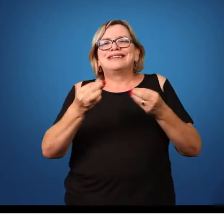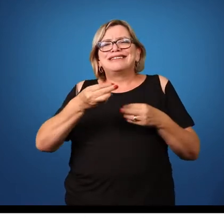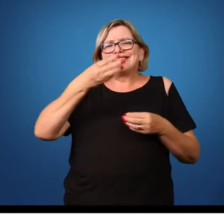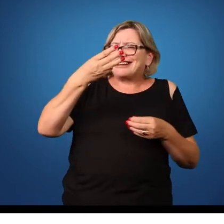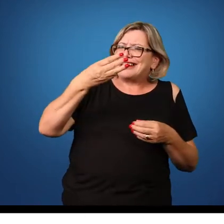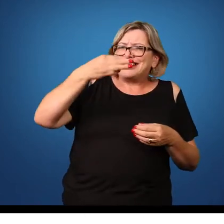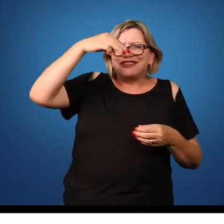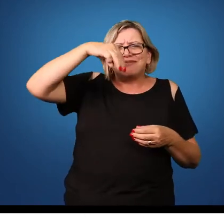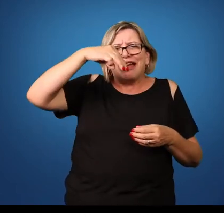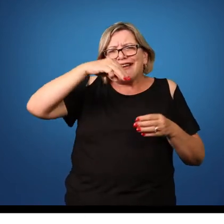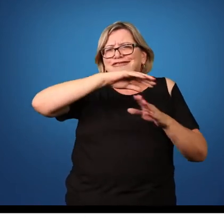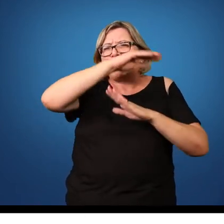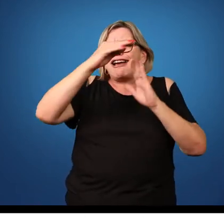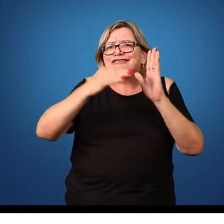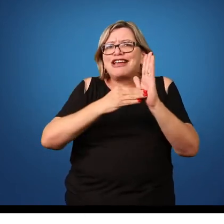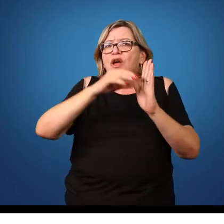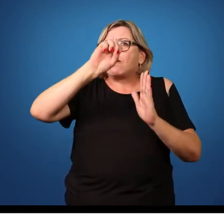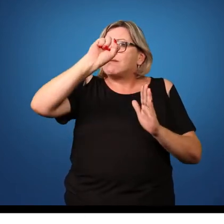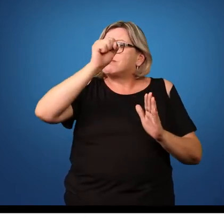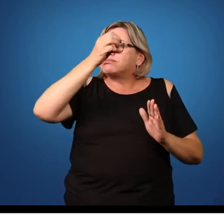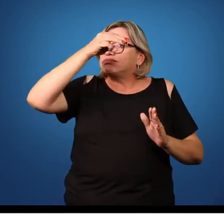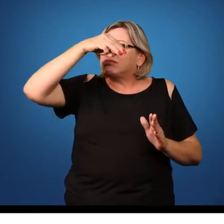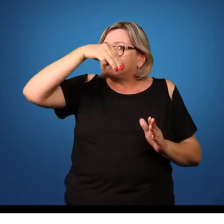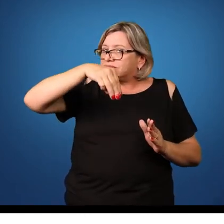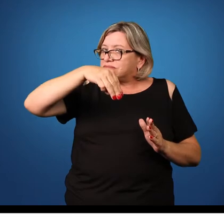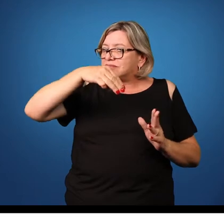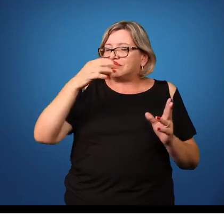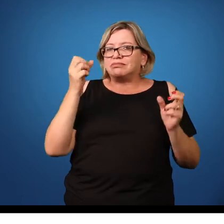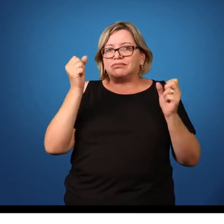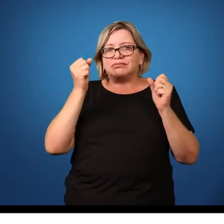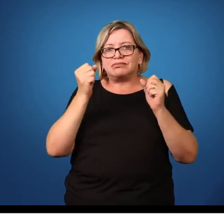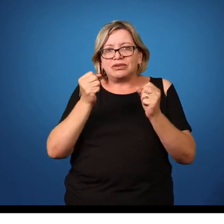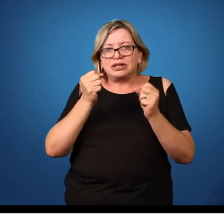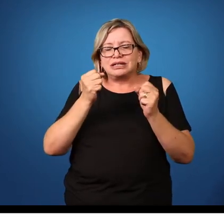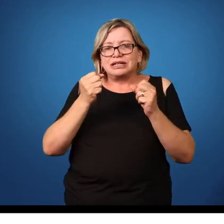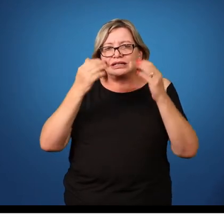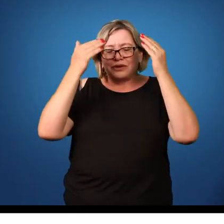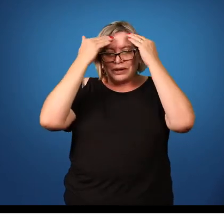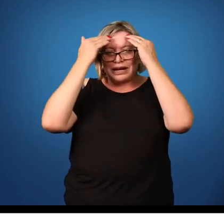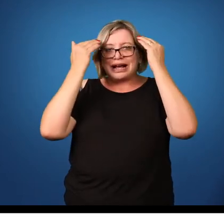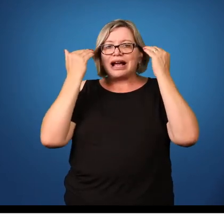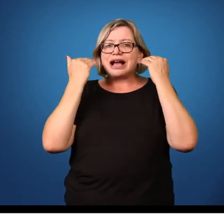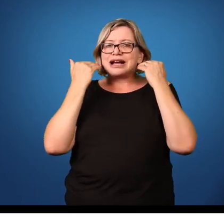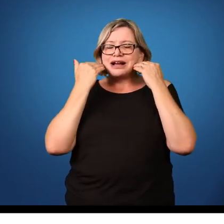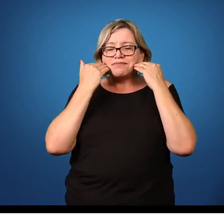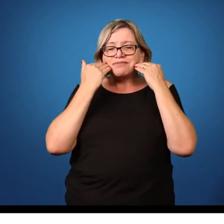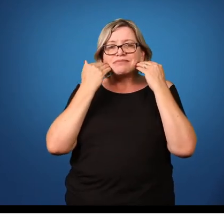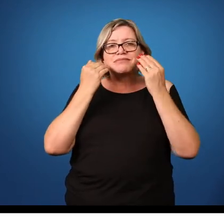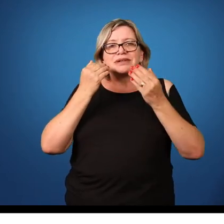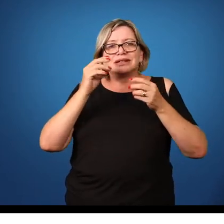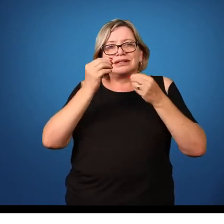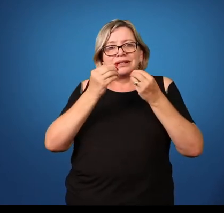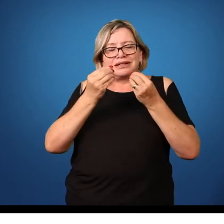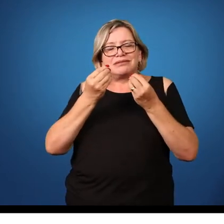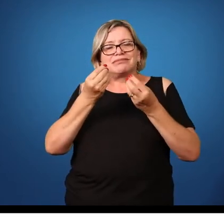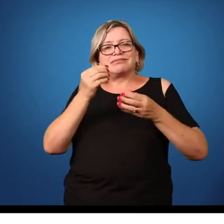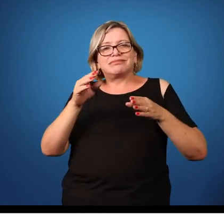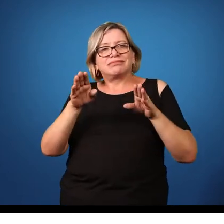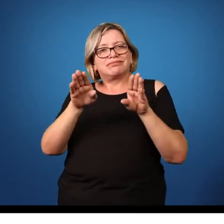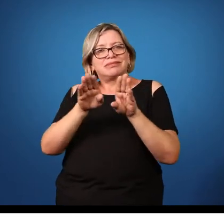3 até 8 metros, dependendo da situação, e ele é basicamente dividido em cabeça, no caso, cabeça ou escolex,